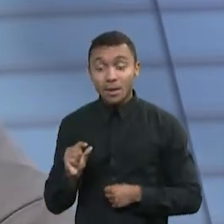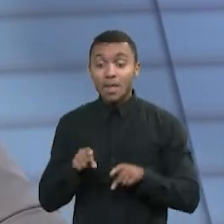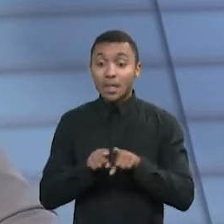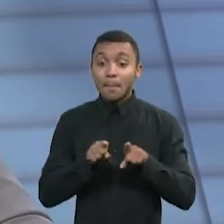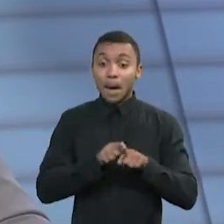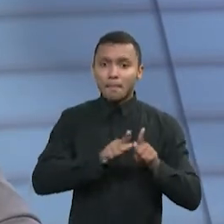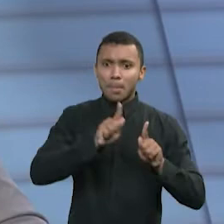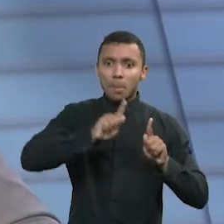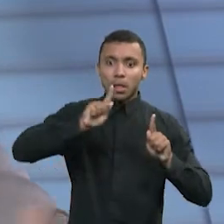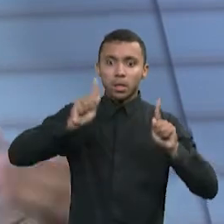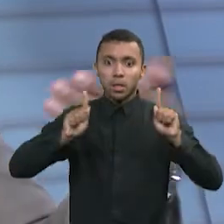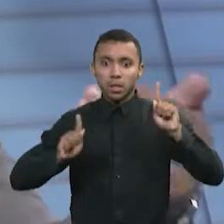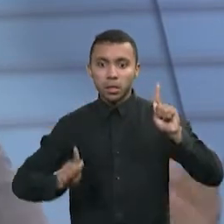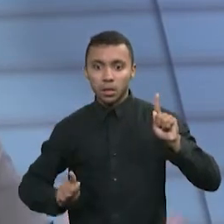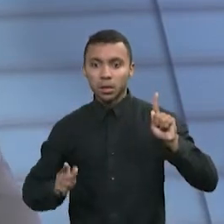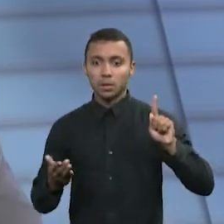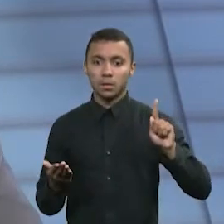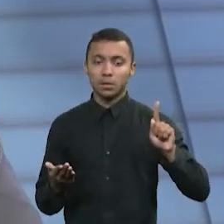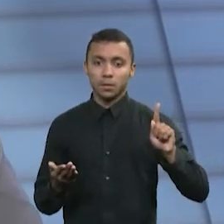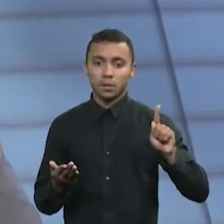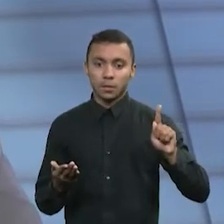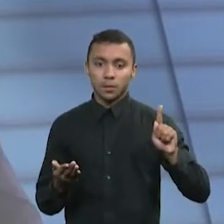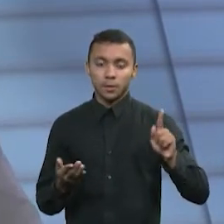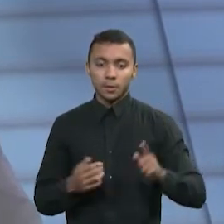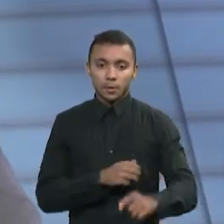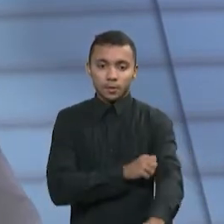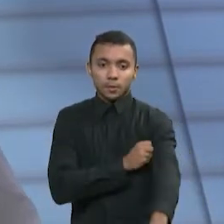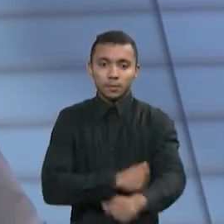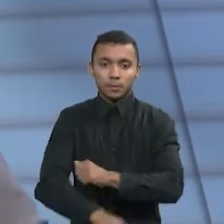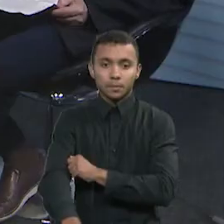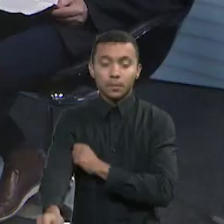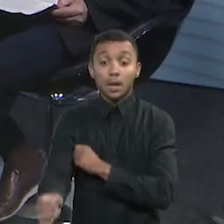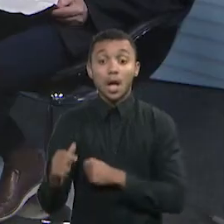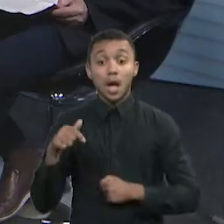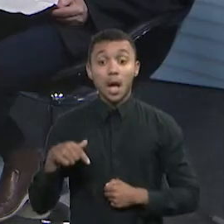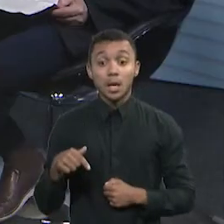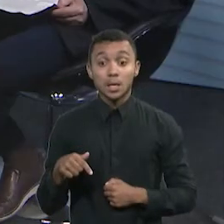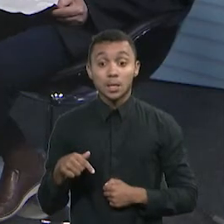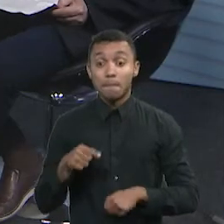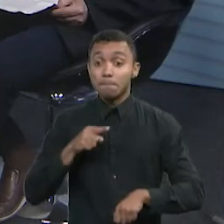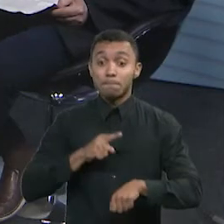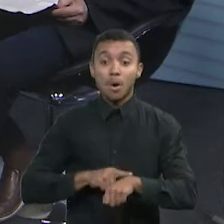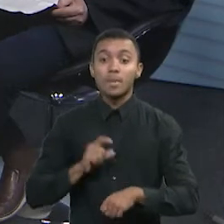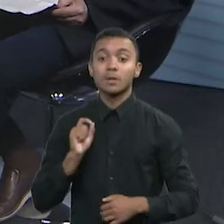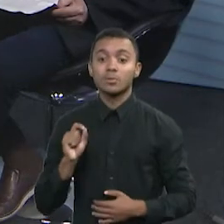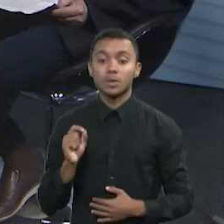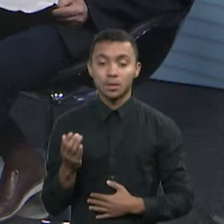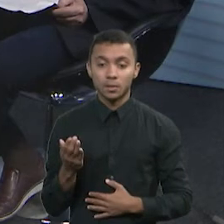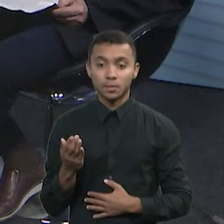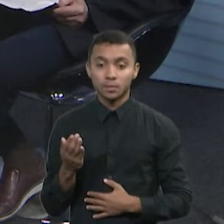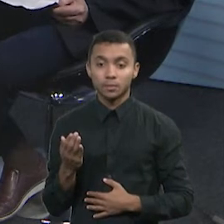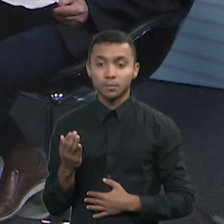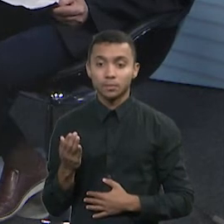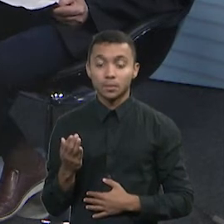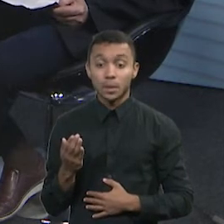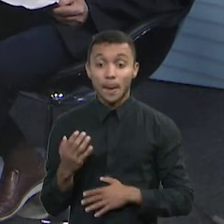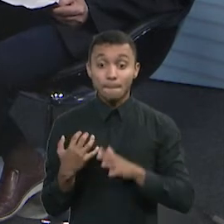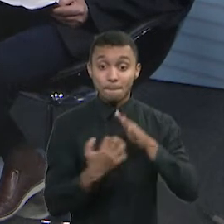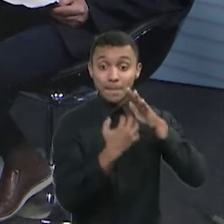demonstra que houve uma queda em relação a períodos Nesse momento, é fundamental que os empreendedores, os